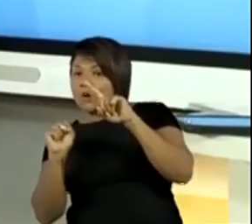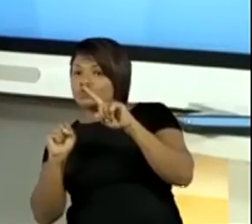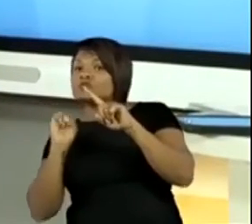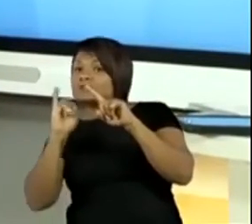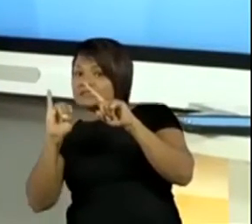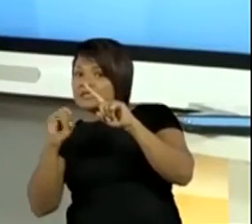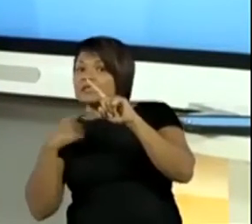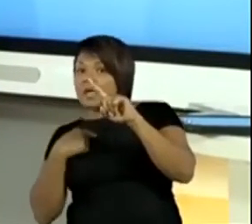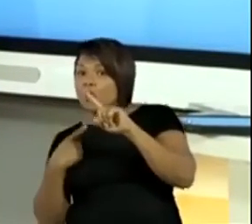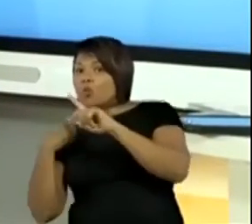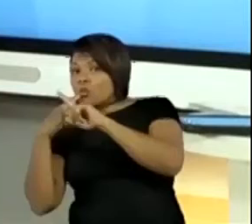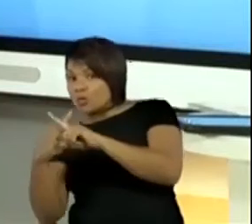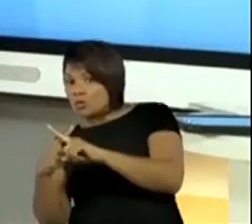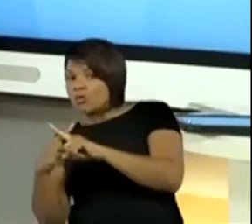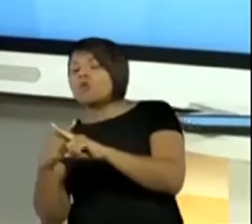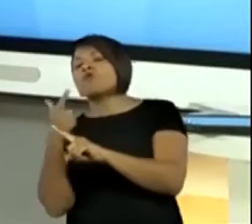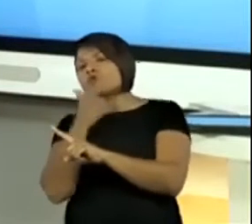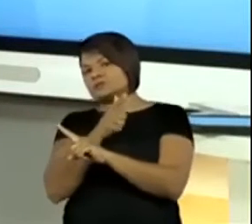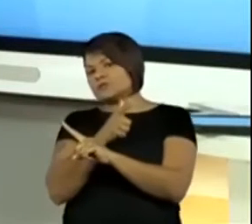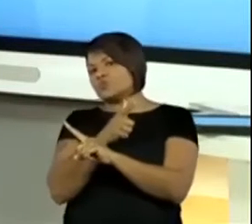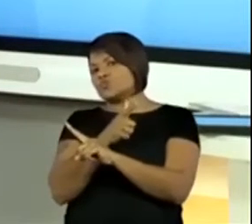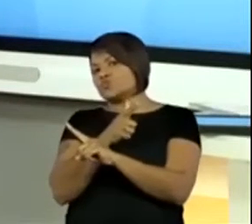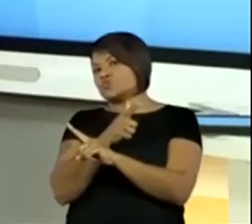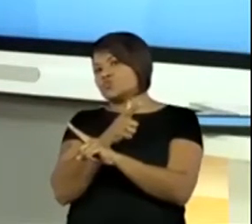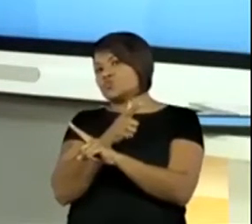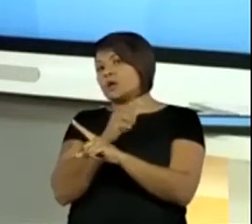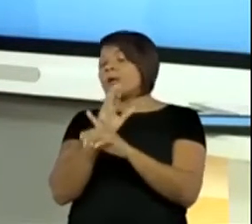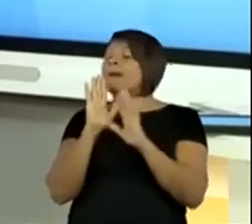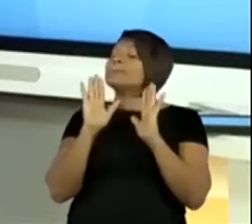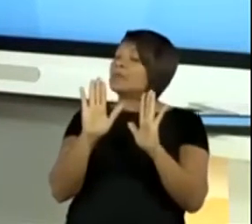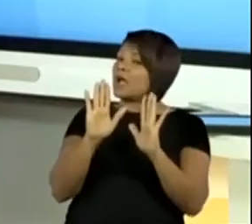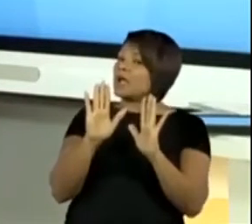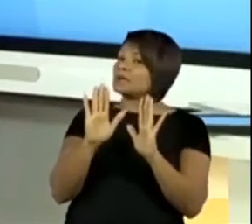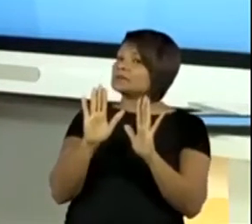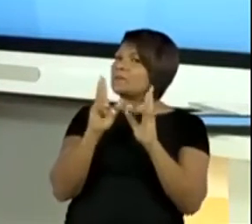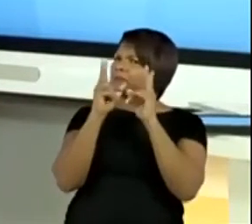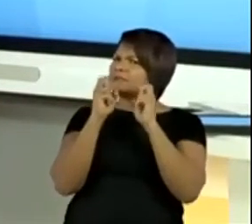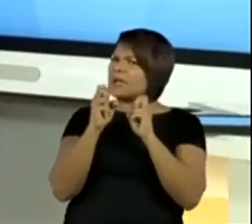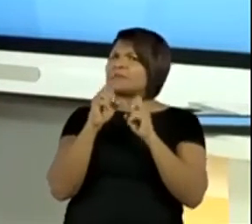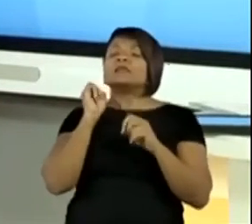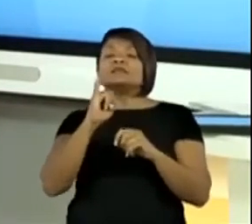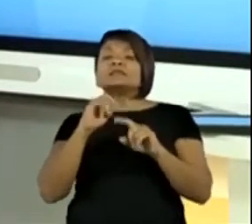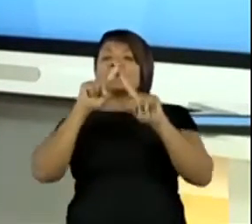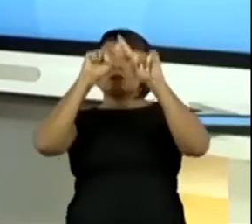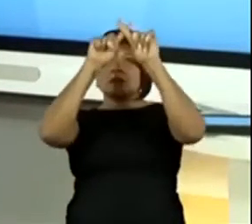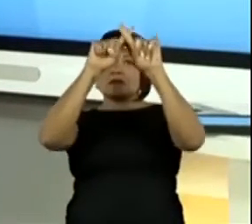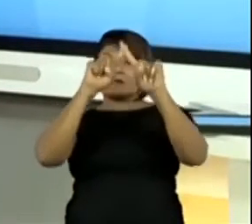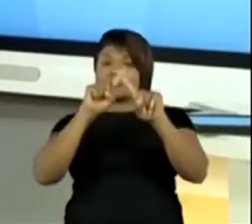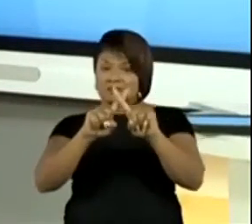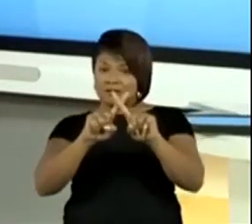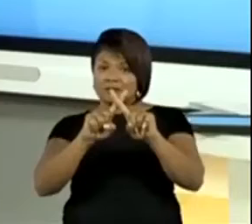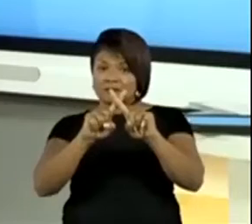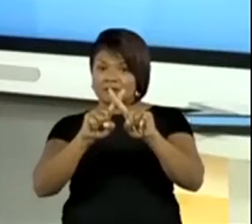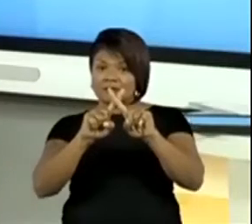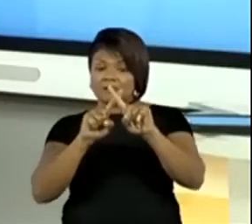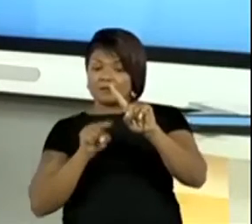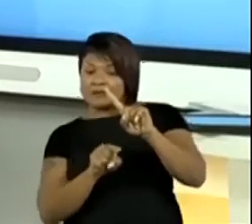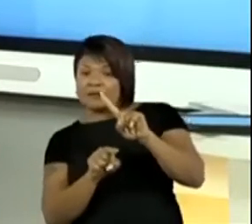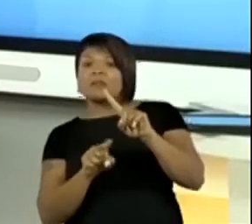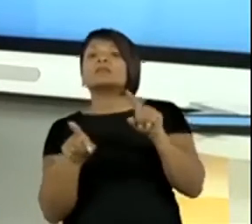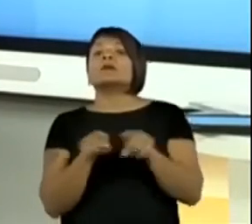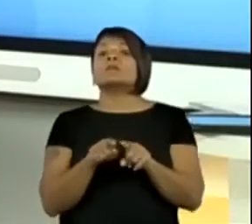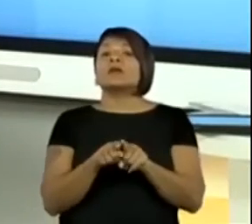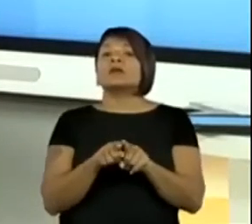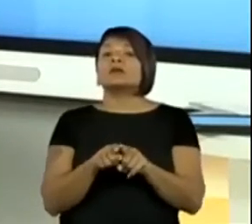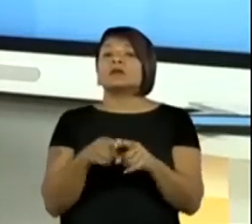marcar aqui, ele não vai fazer. Mas olha só. E se eu marcar aqui, ele também não vai fazer. Ixi,